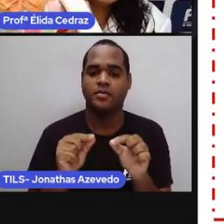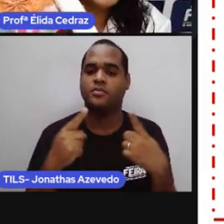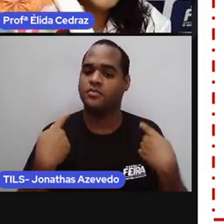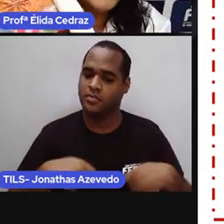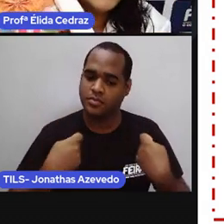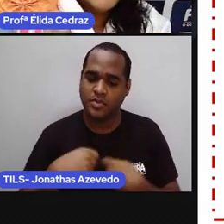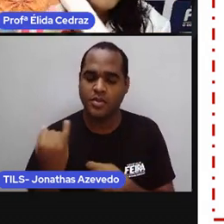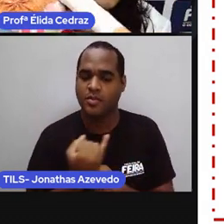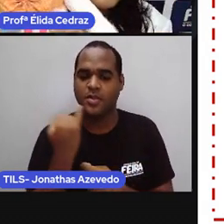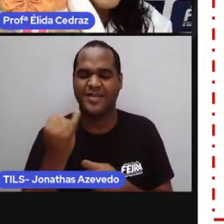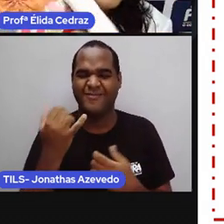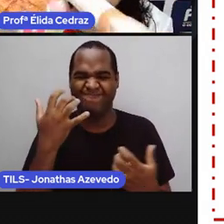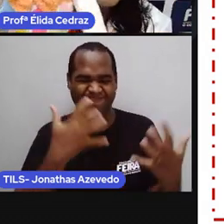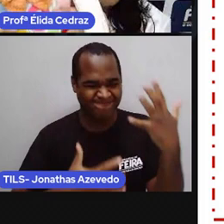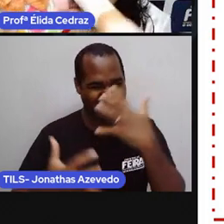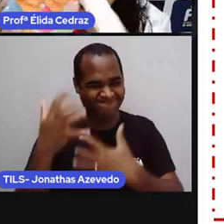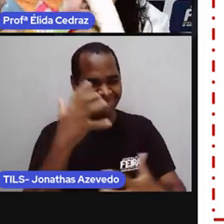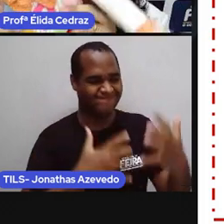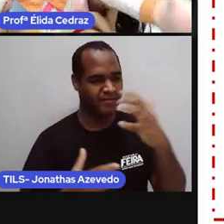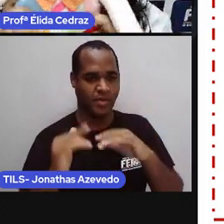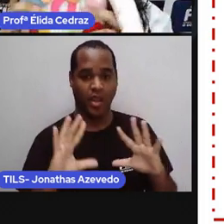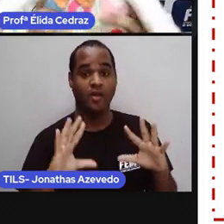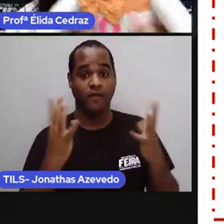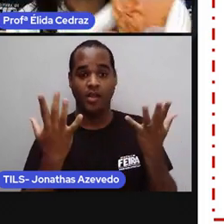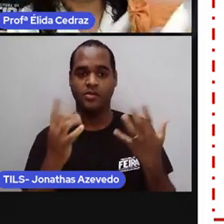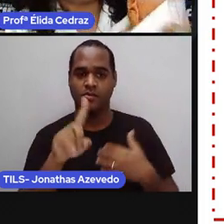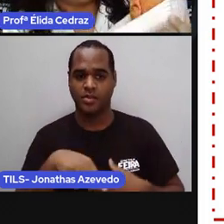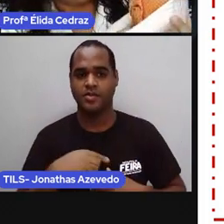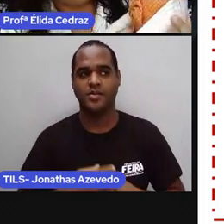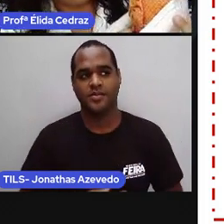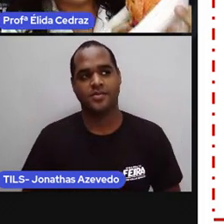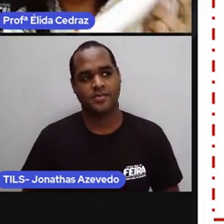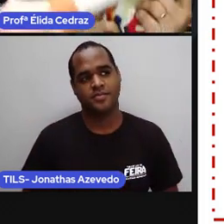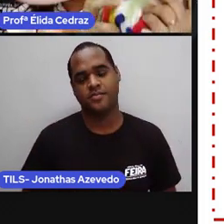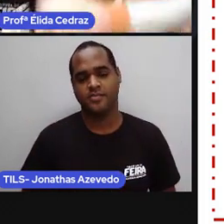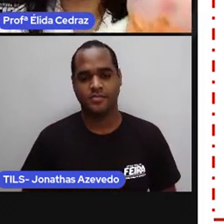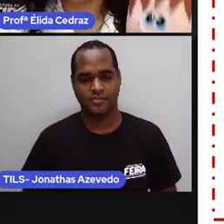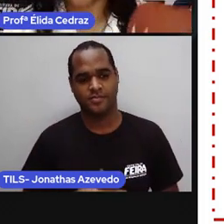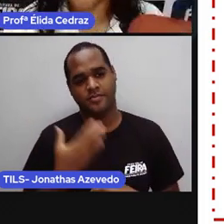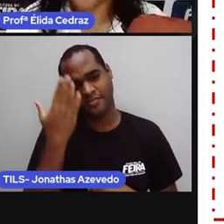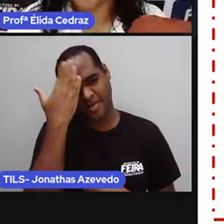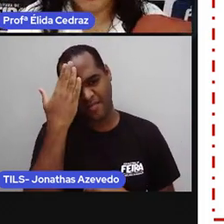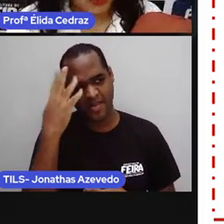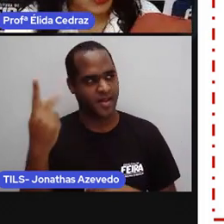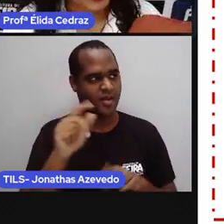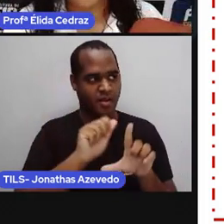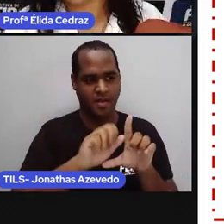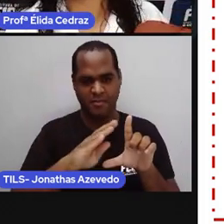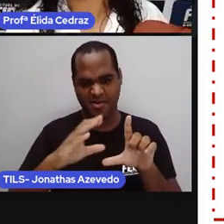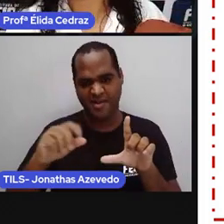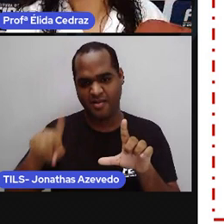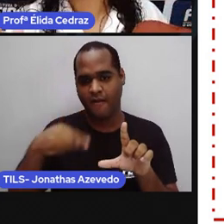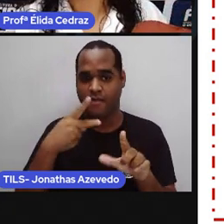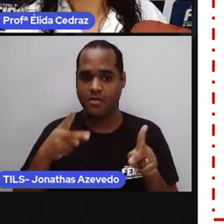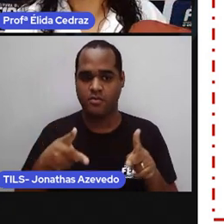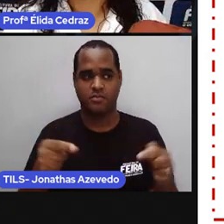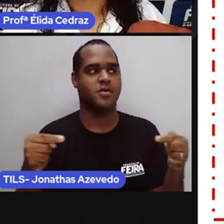se perder no dia das festas. Não é mesmo, seu alfabeto? Vamos continuar.